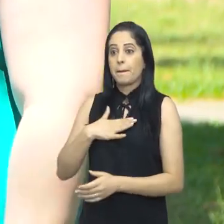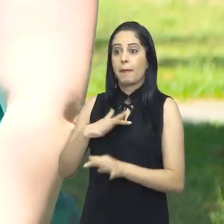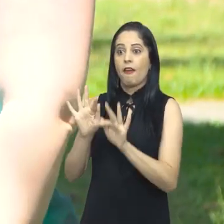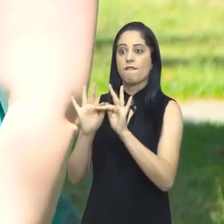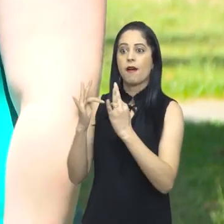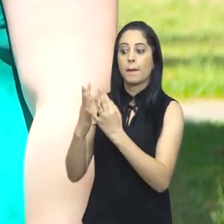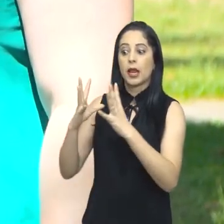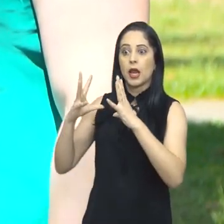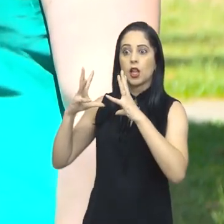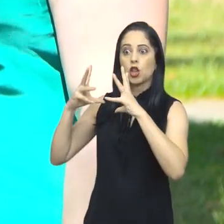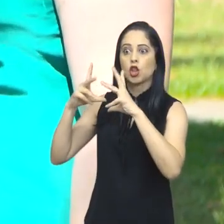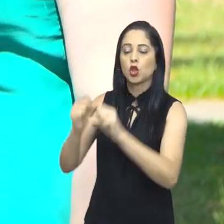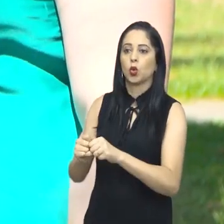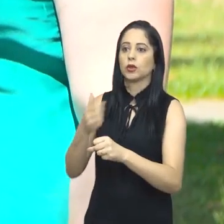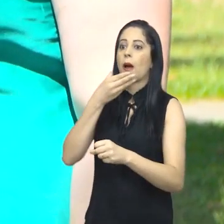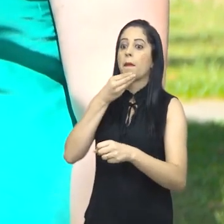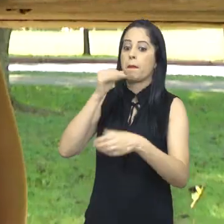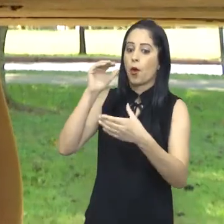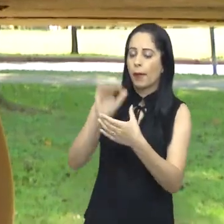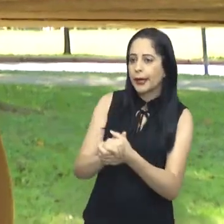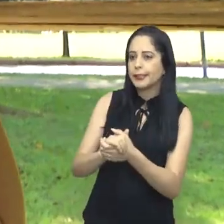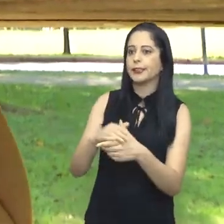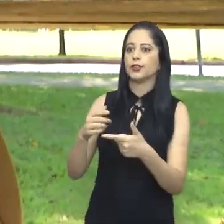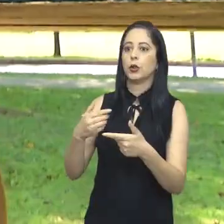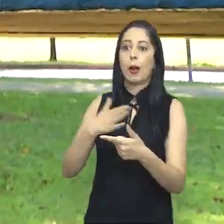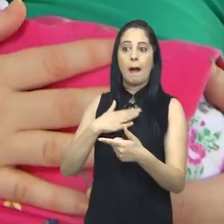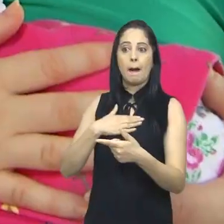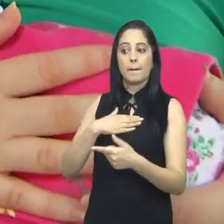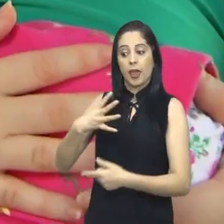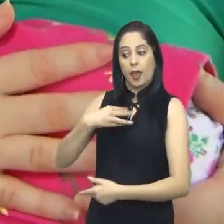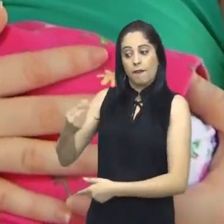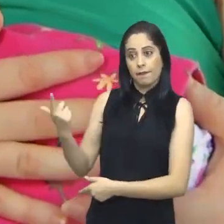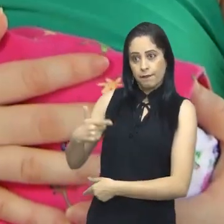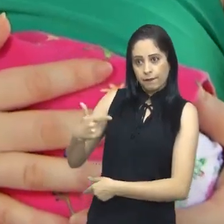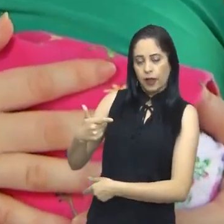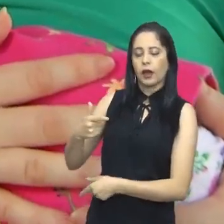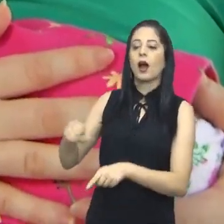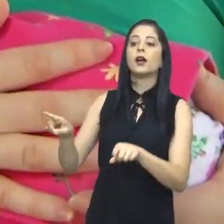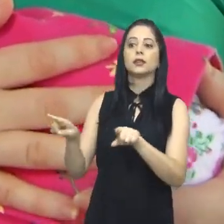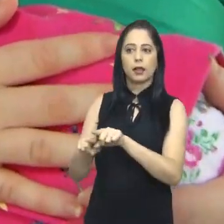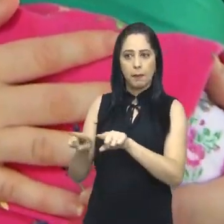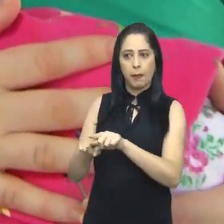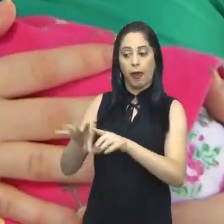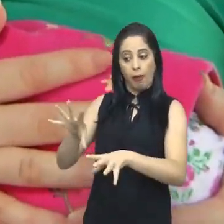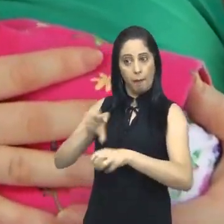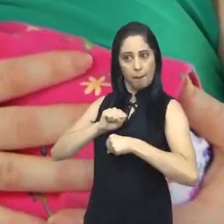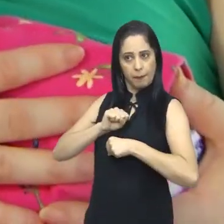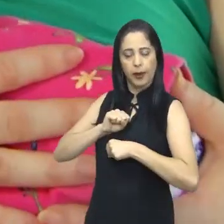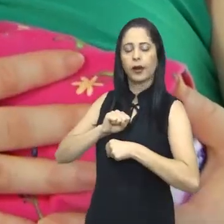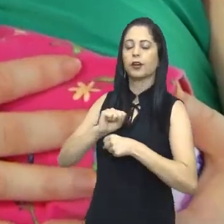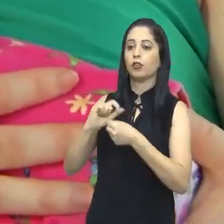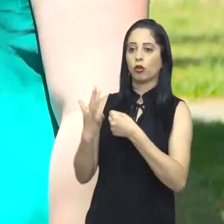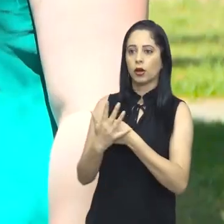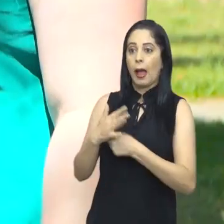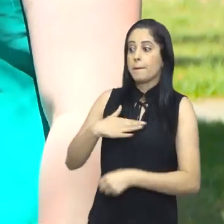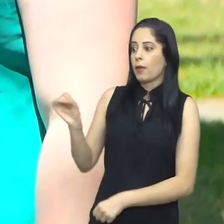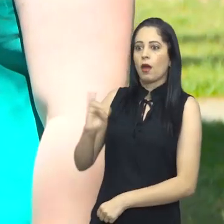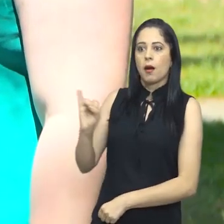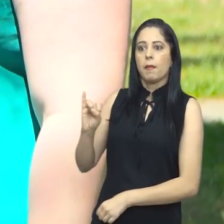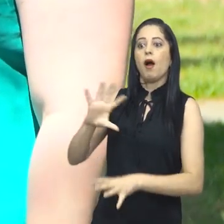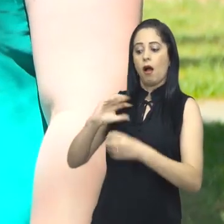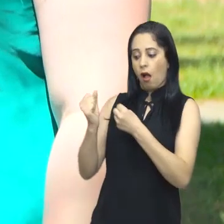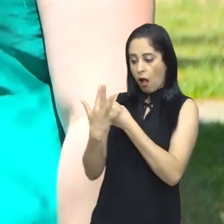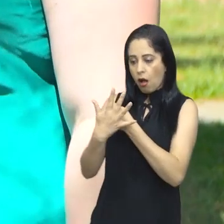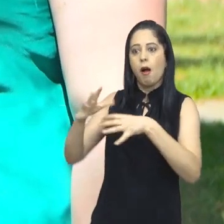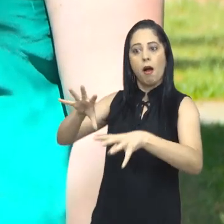família pegou. O meu esposo, tem uma outra filhinha que na época estava com três aninhos, ela pegou também. E a minha irmã